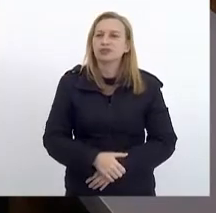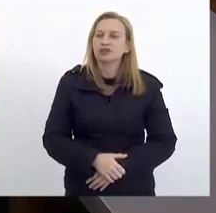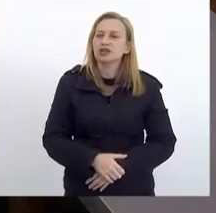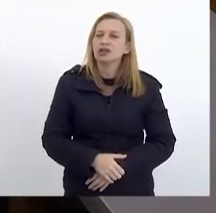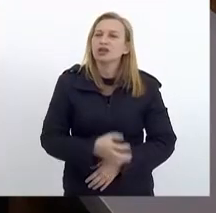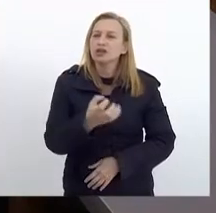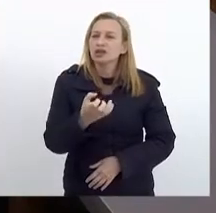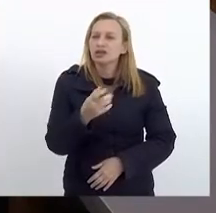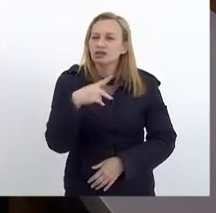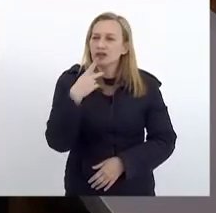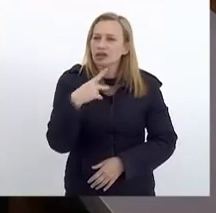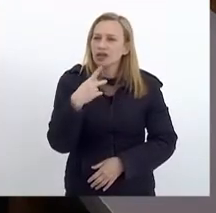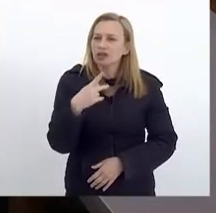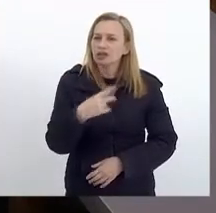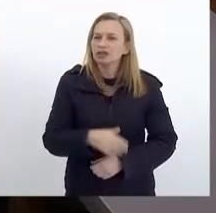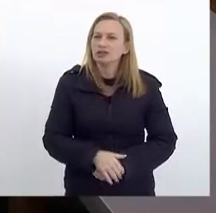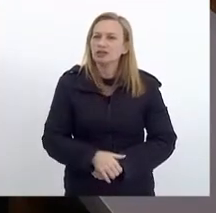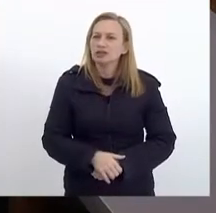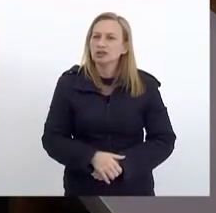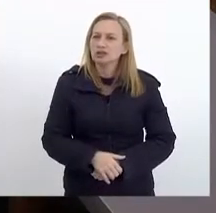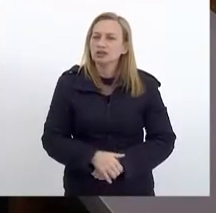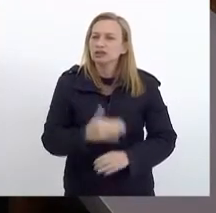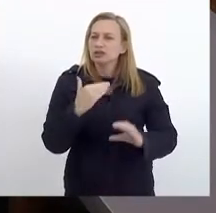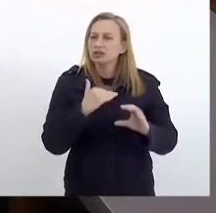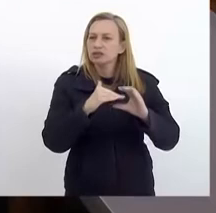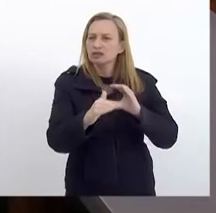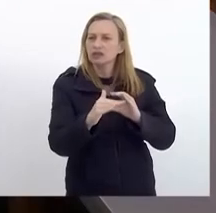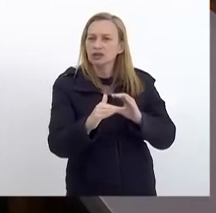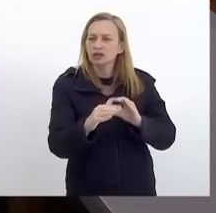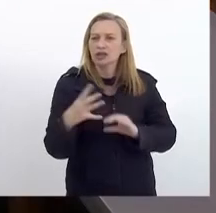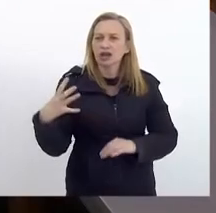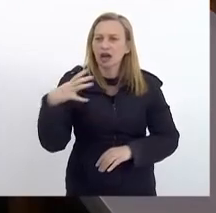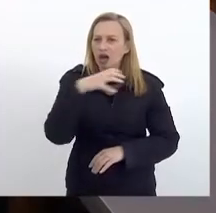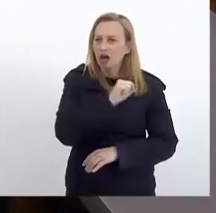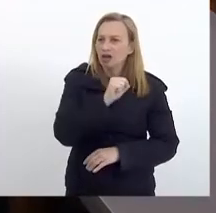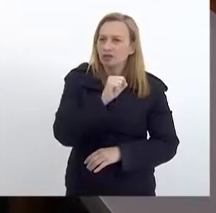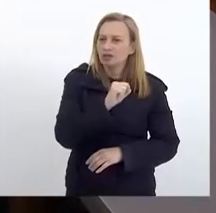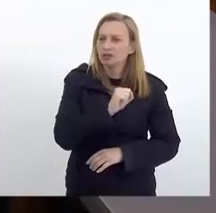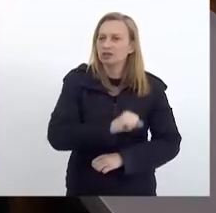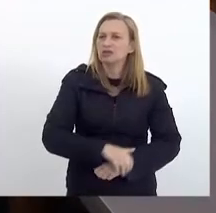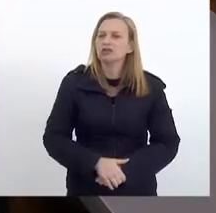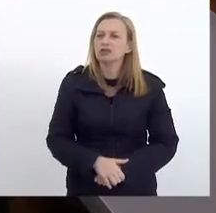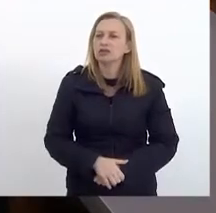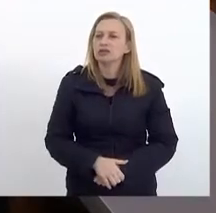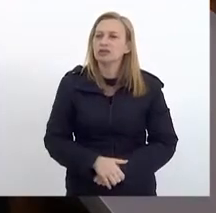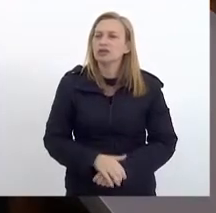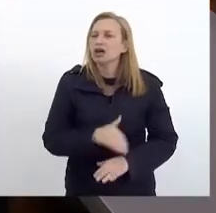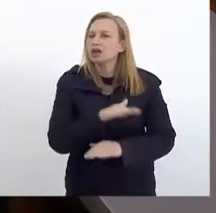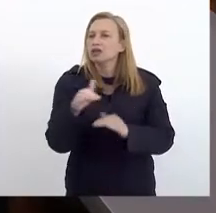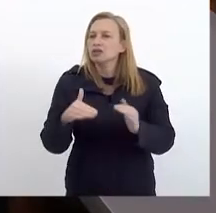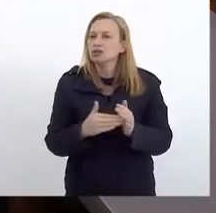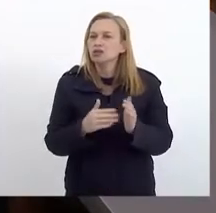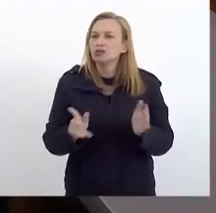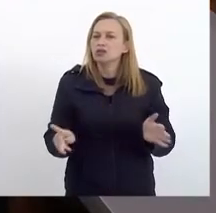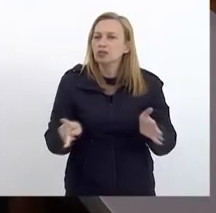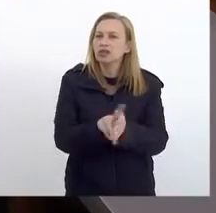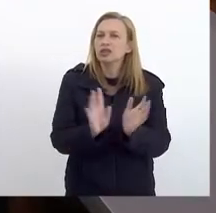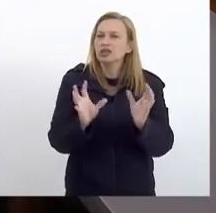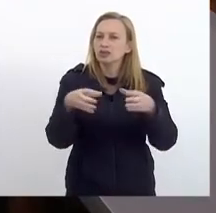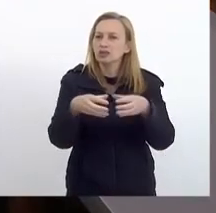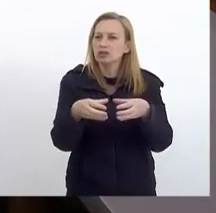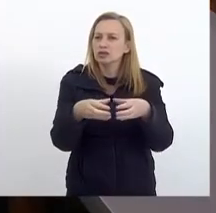Quero ressaltar que foram enviadas, com antecedência, a cópia dos pareceres prévios a todos os membros dessa comissão,